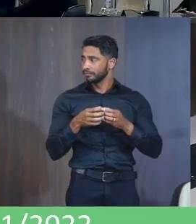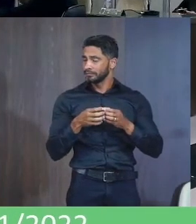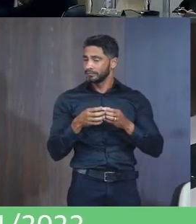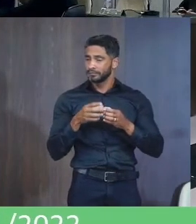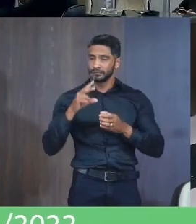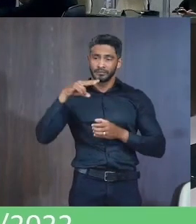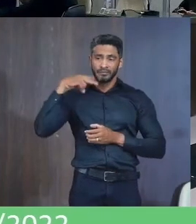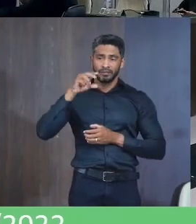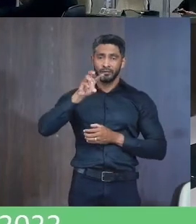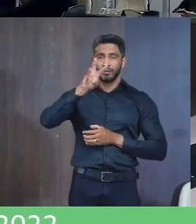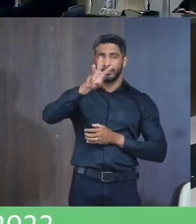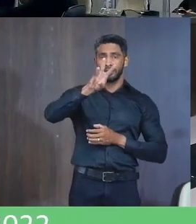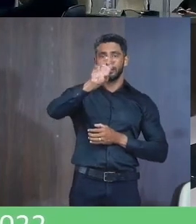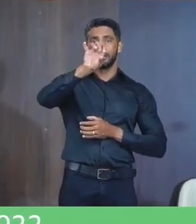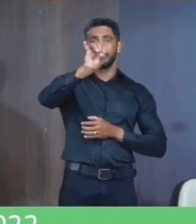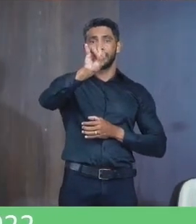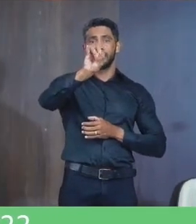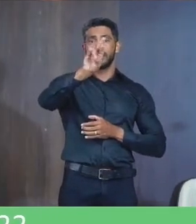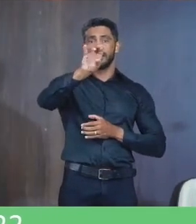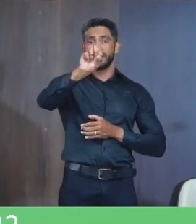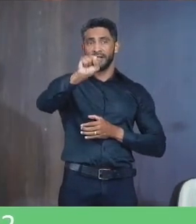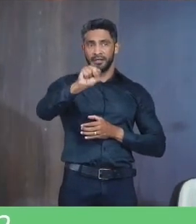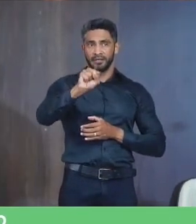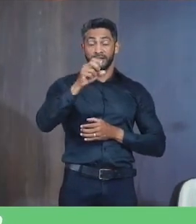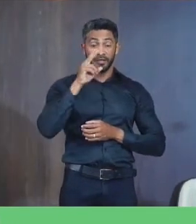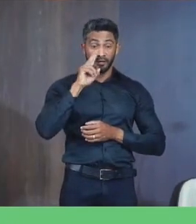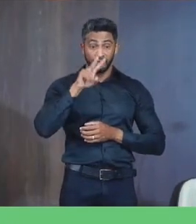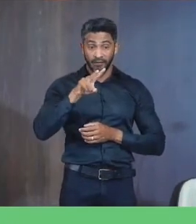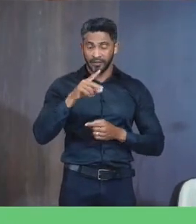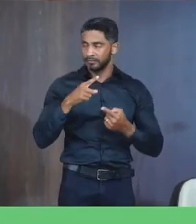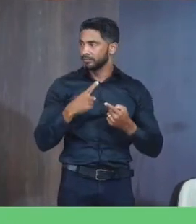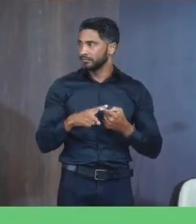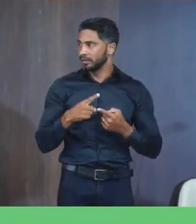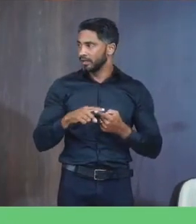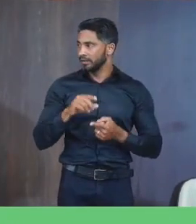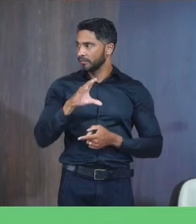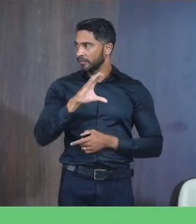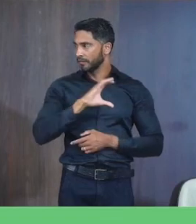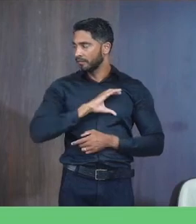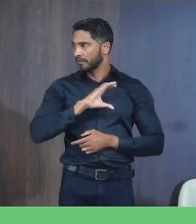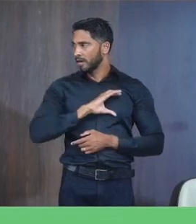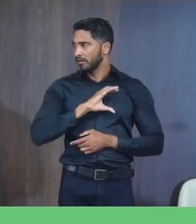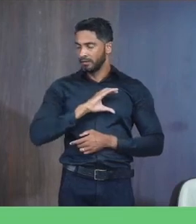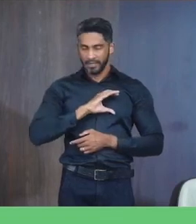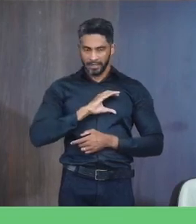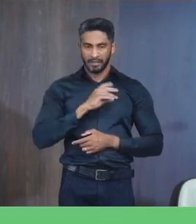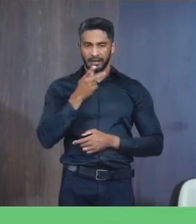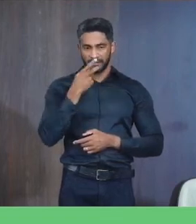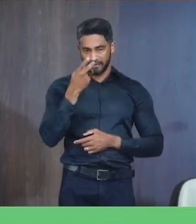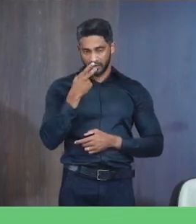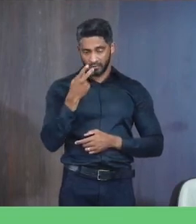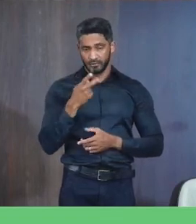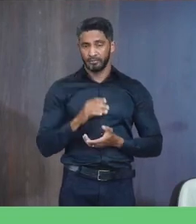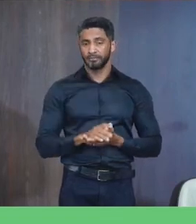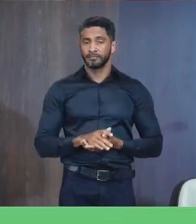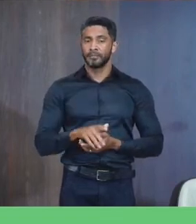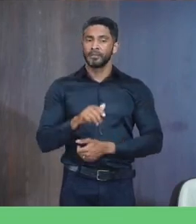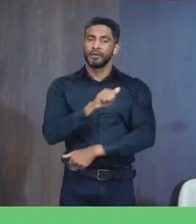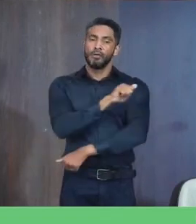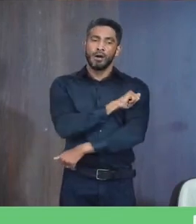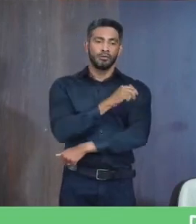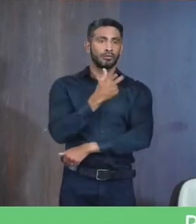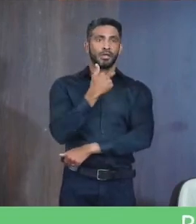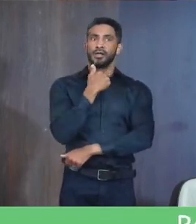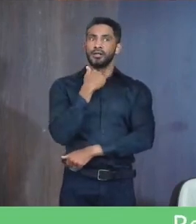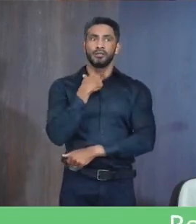Vereador Iris A gente tem que averiguar Isso Sabe por quê? Como a colega Carmelina falou O aluno Ele não